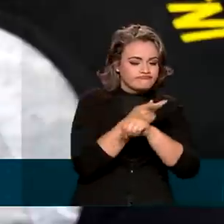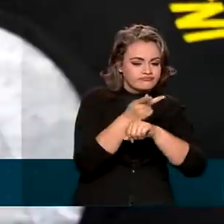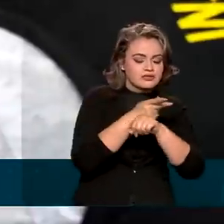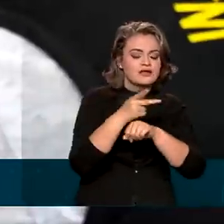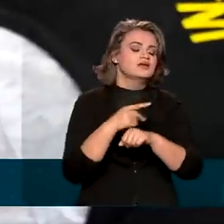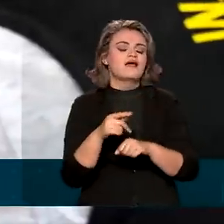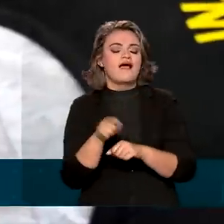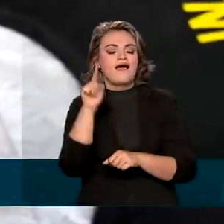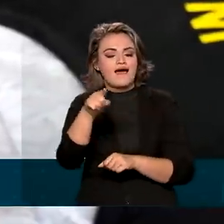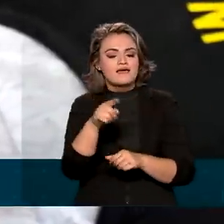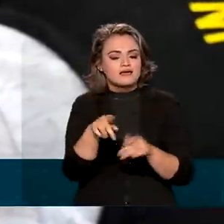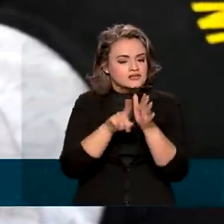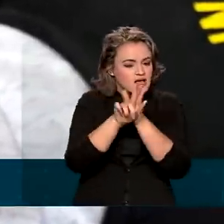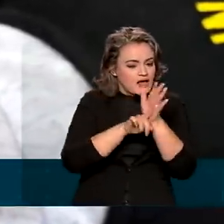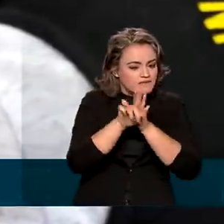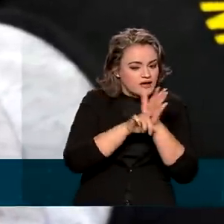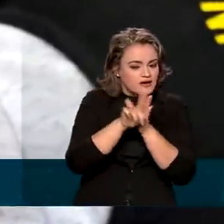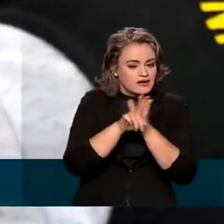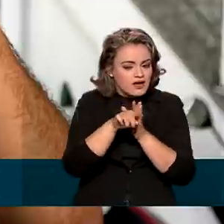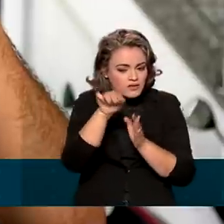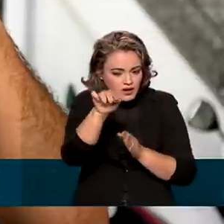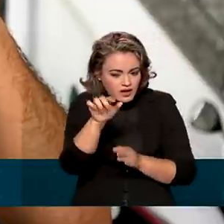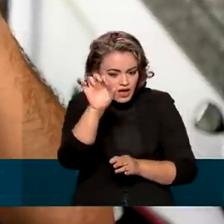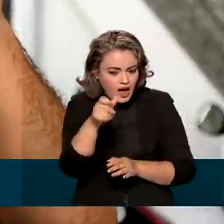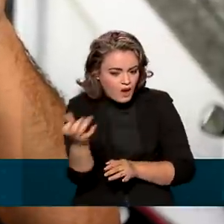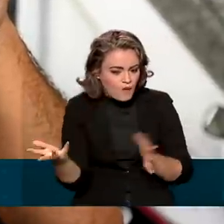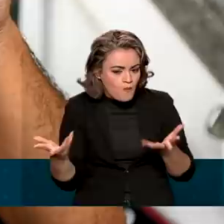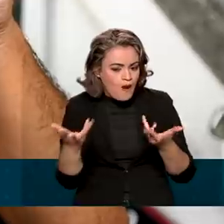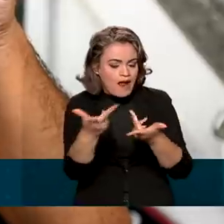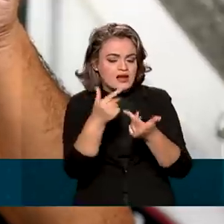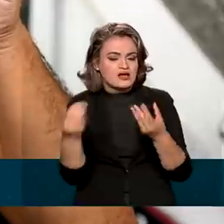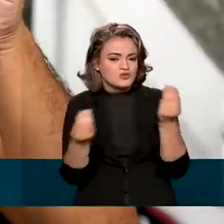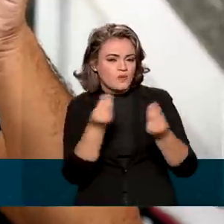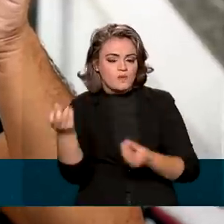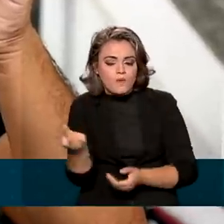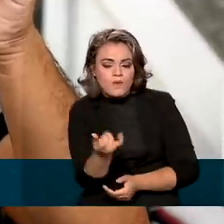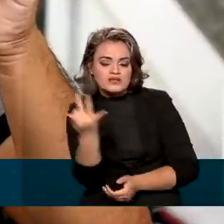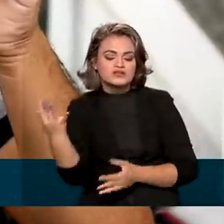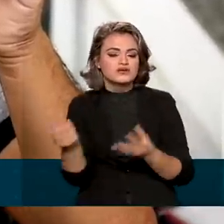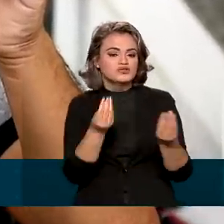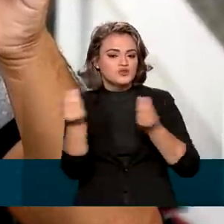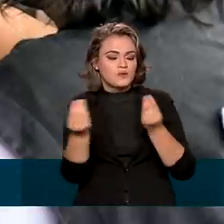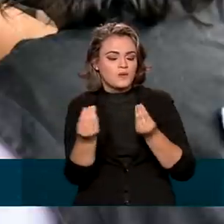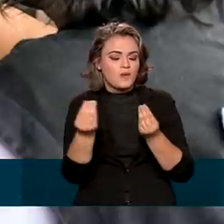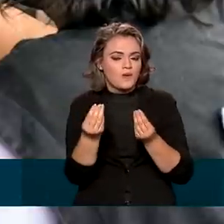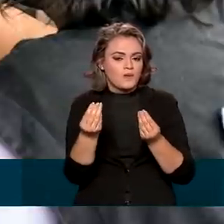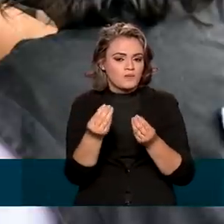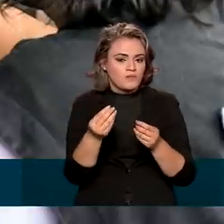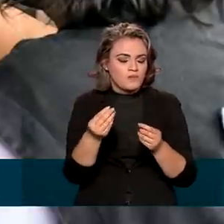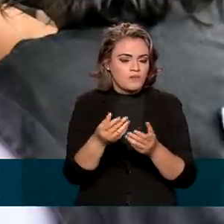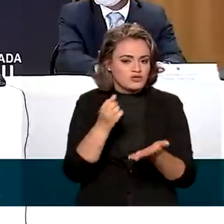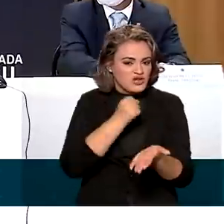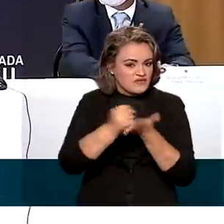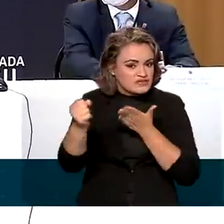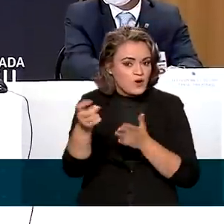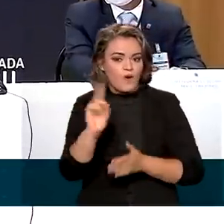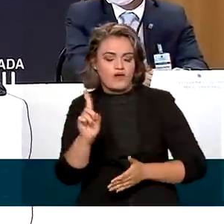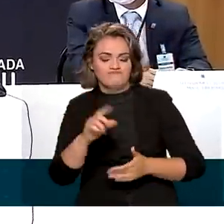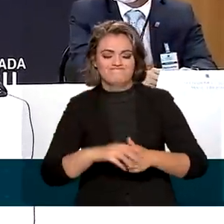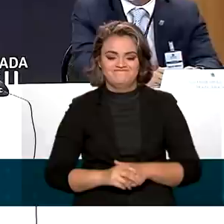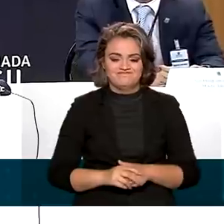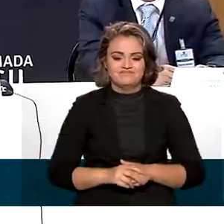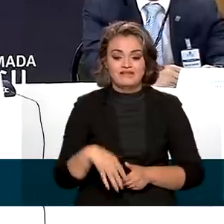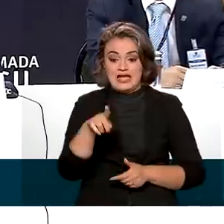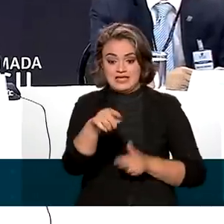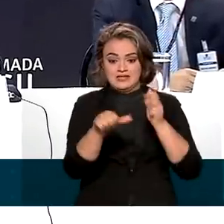aferiram nas bombas de abastecimento a qualidade, a quantidade e a validade dos produtos. Primeira vez